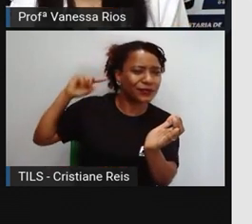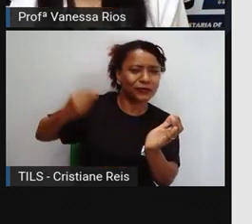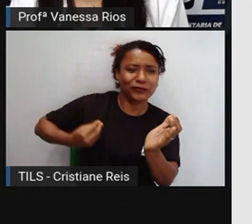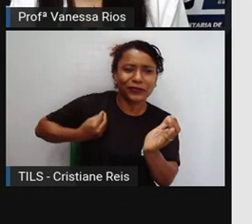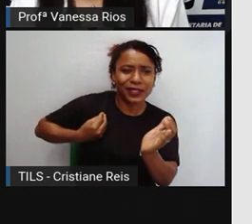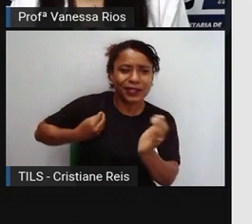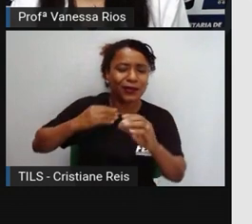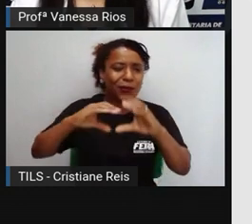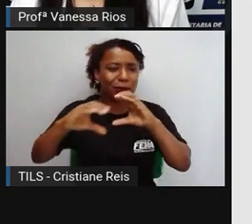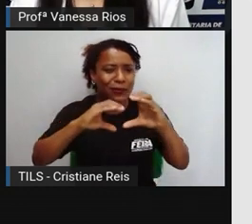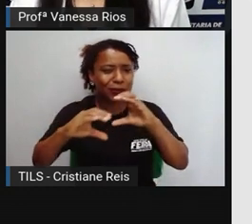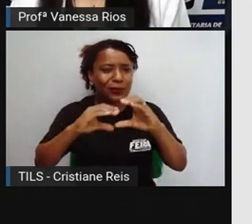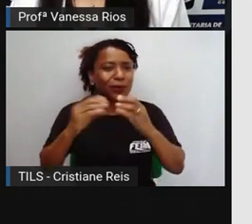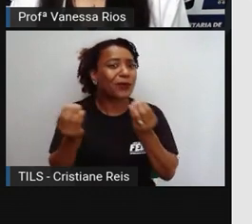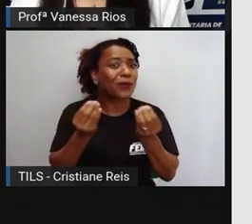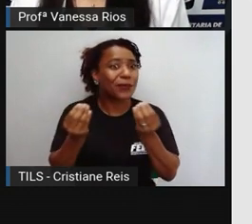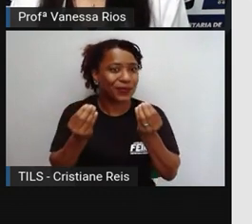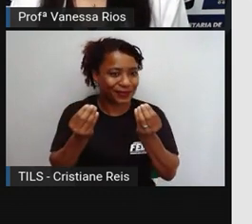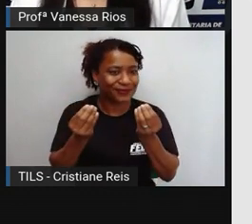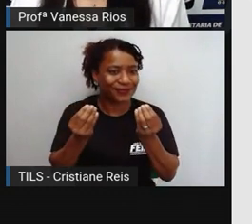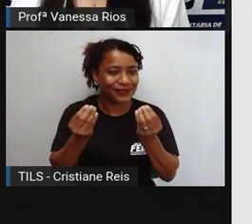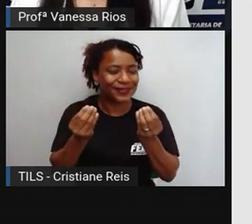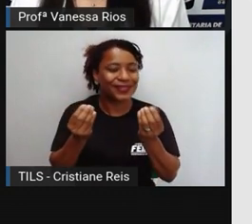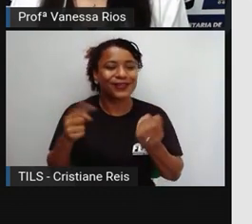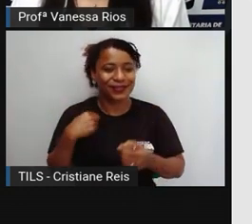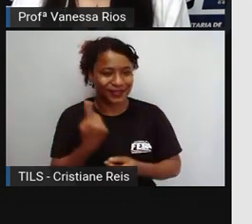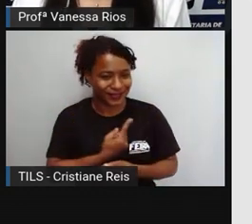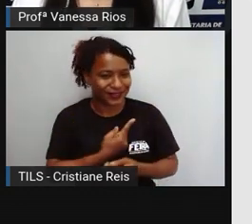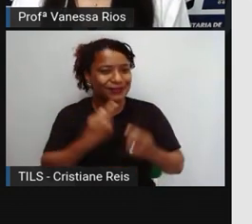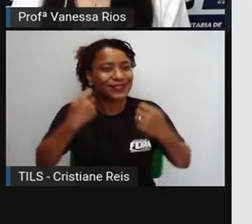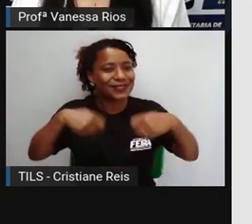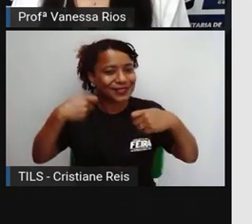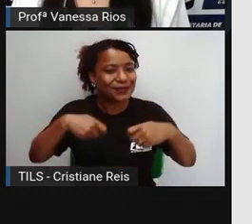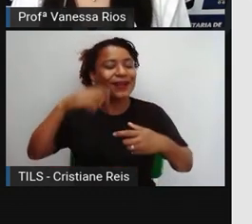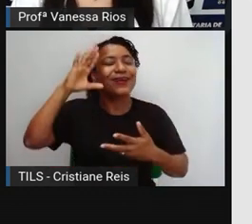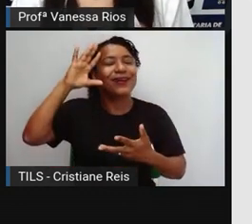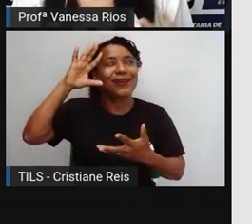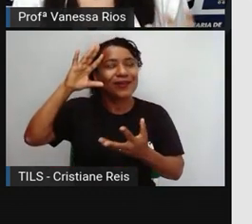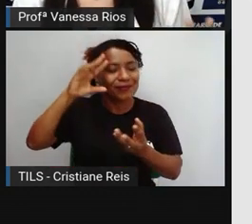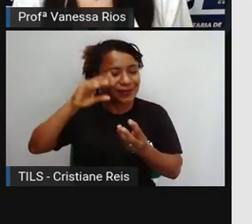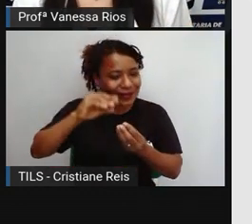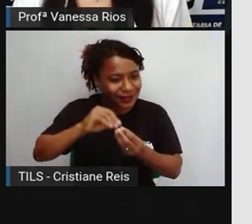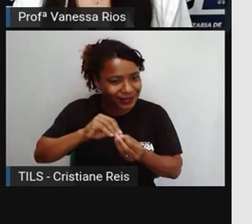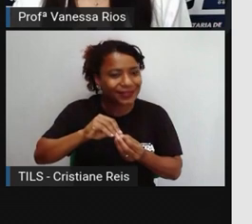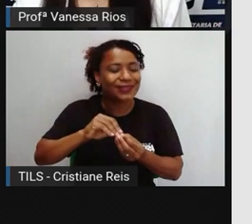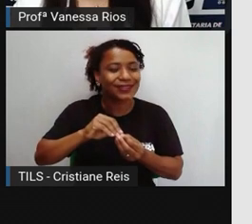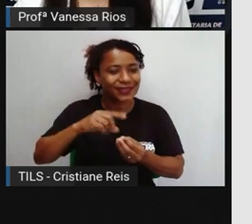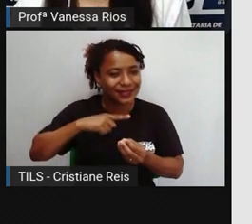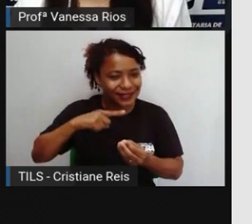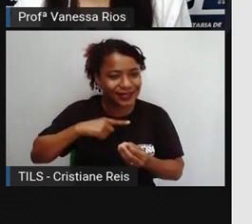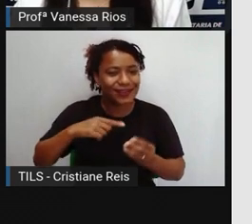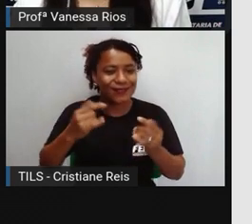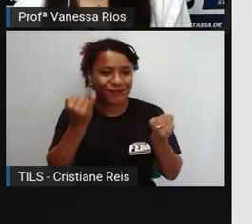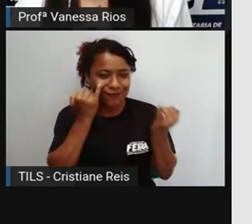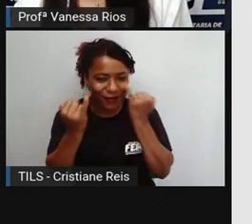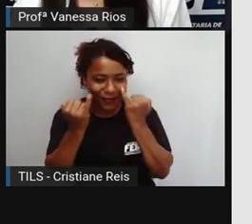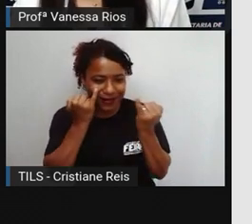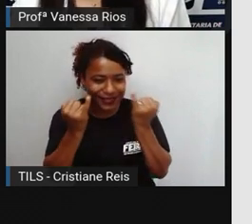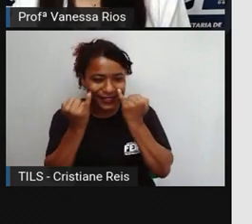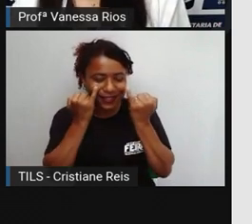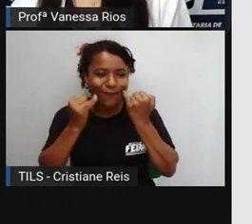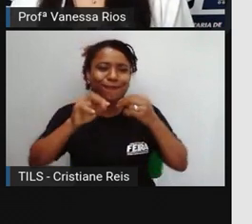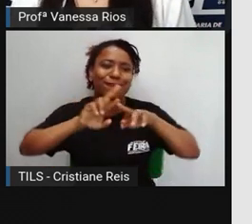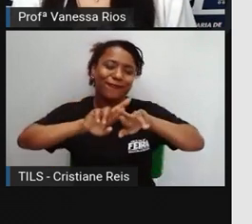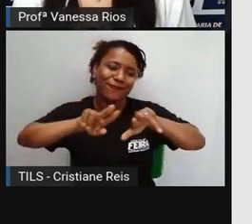se comportavam. E aí a gente precisa também compreender, não é, que juntando todas essas informações, a gente